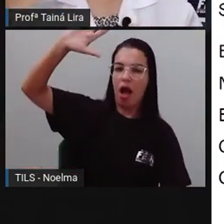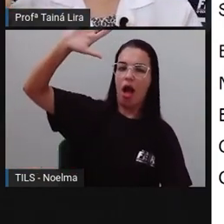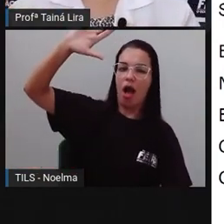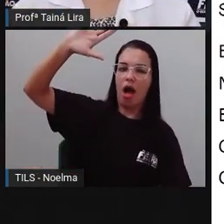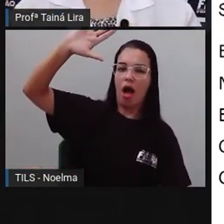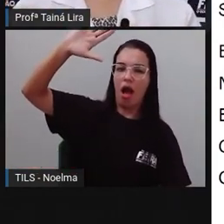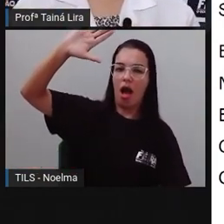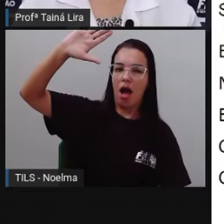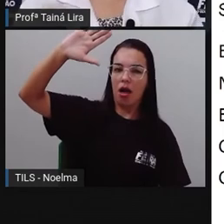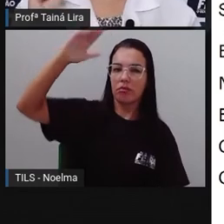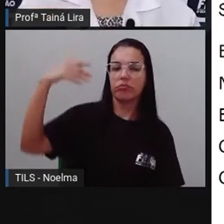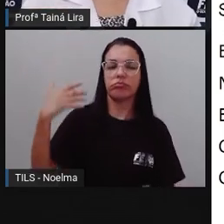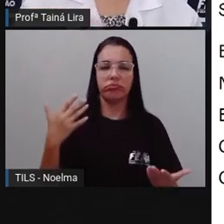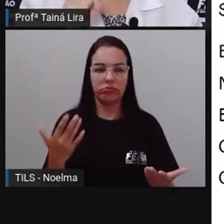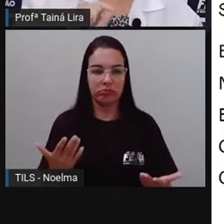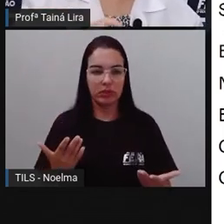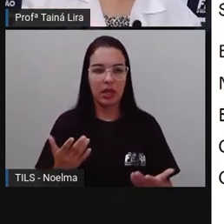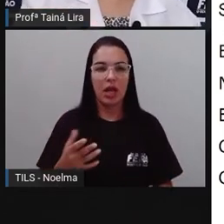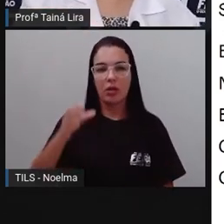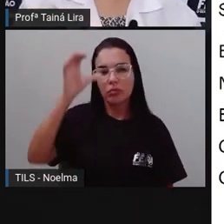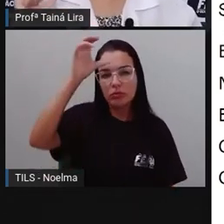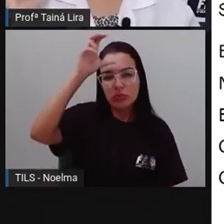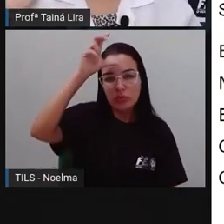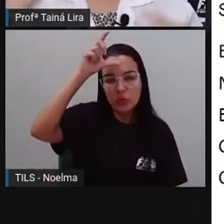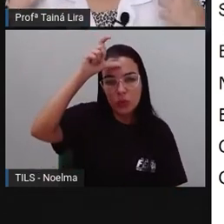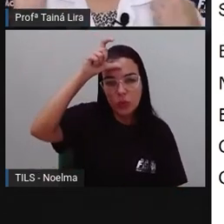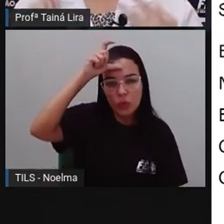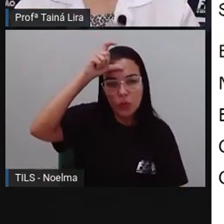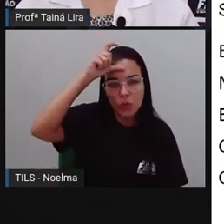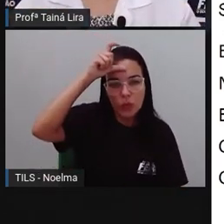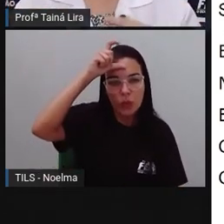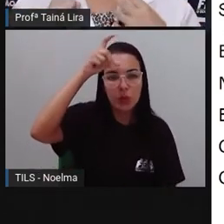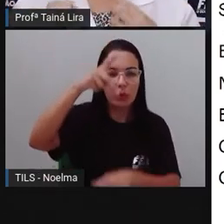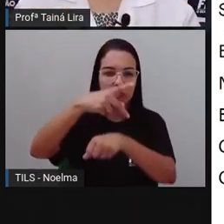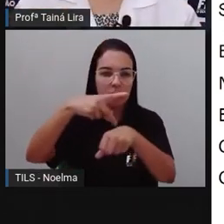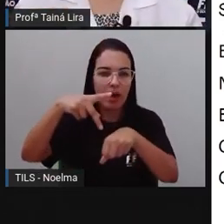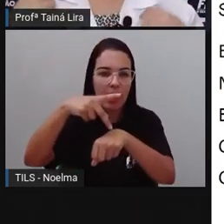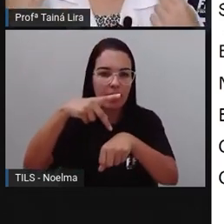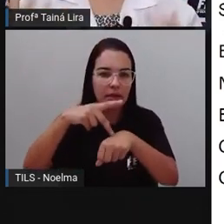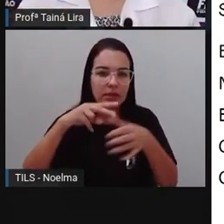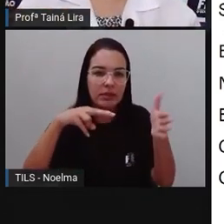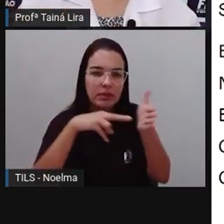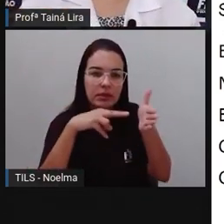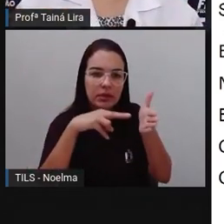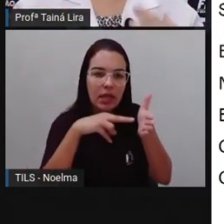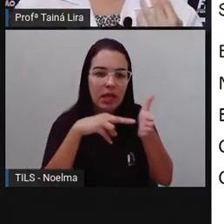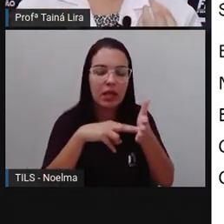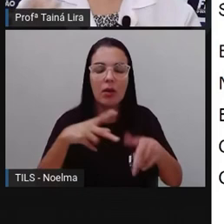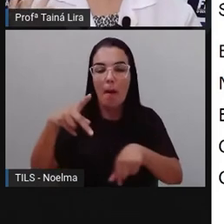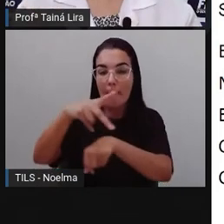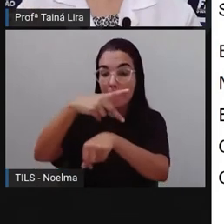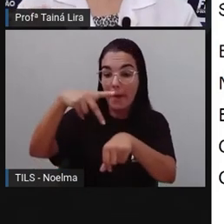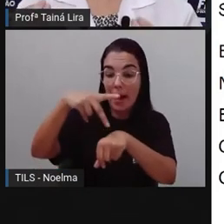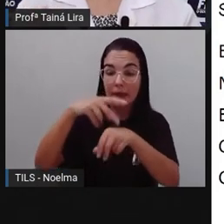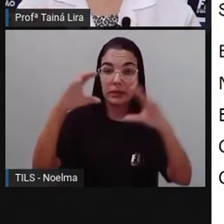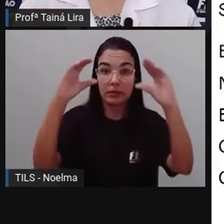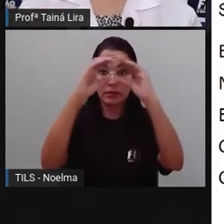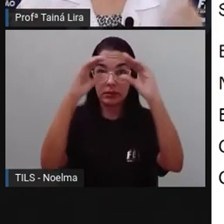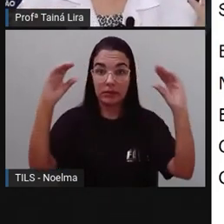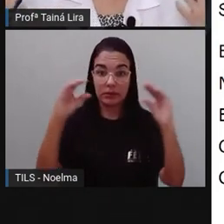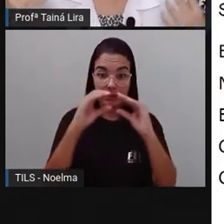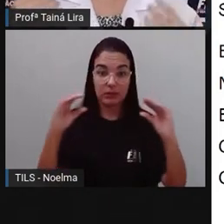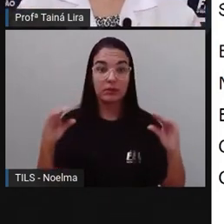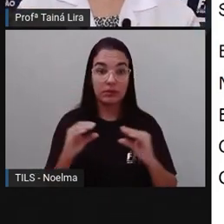que são os povos da Arábia Saudita, os turcos, os sírios, os libaneses. Então, esses povos também